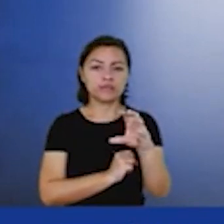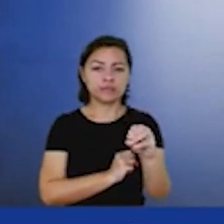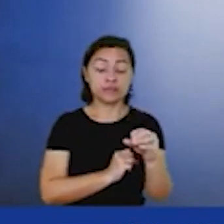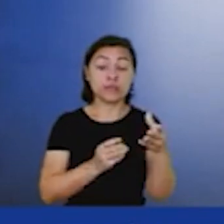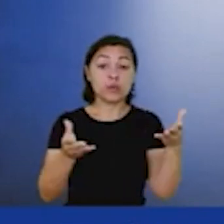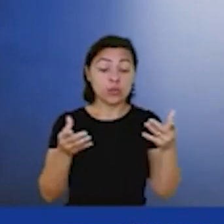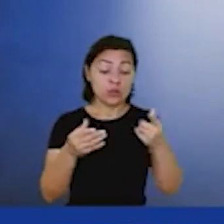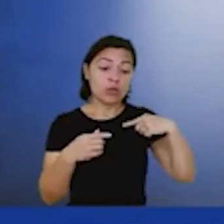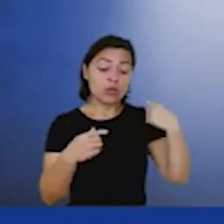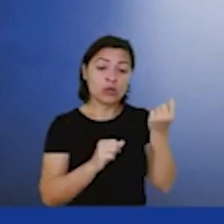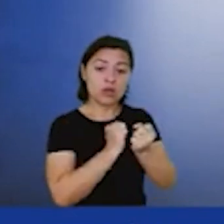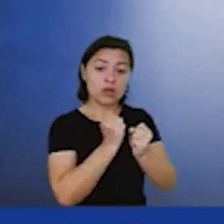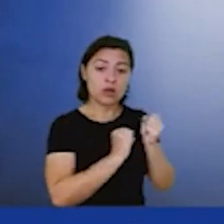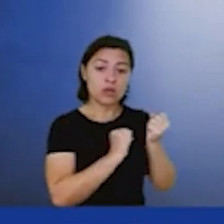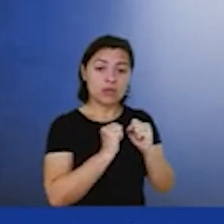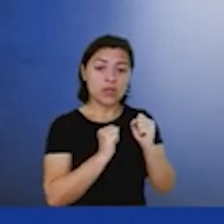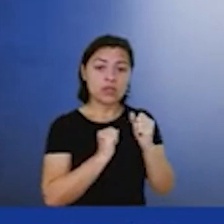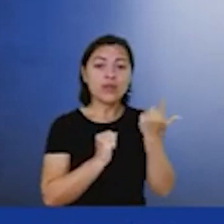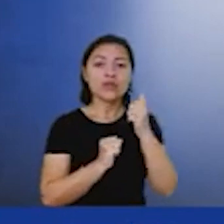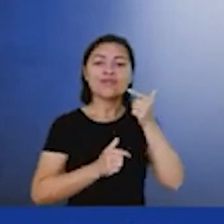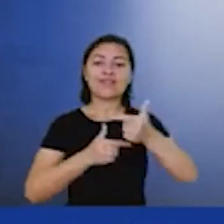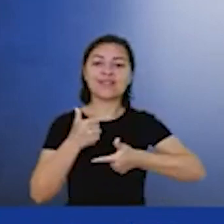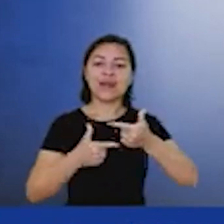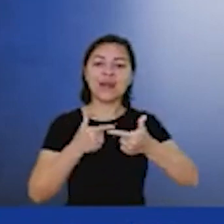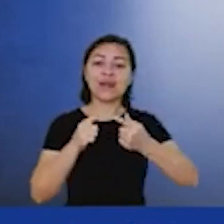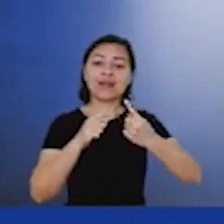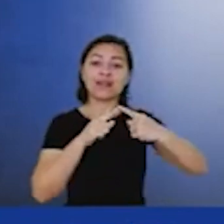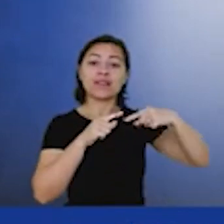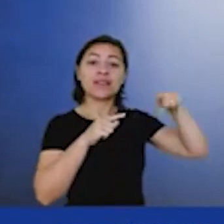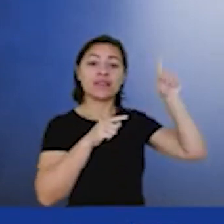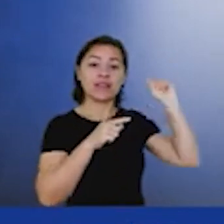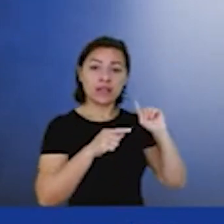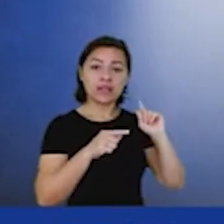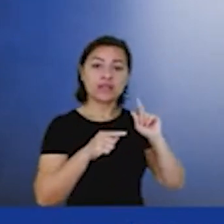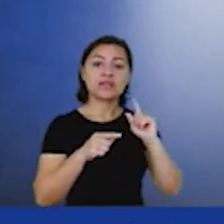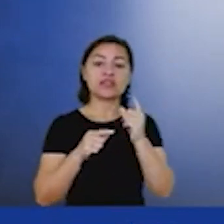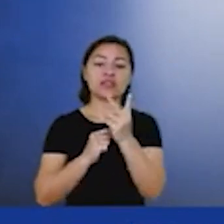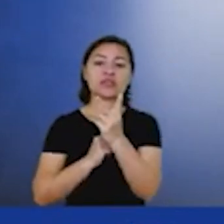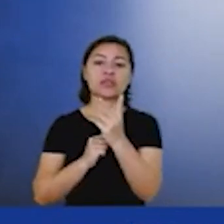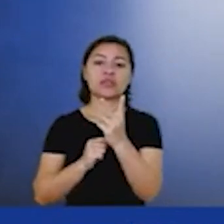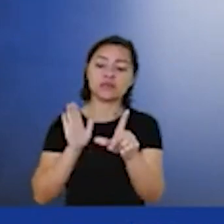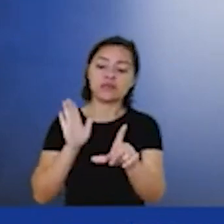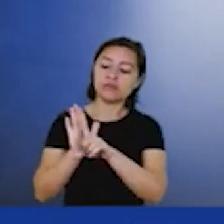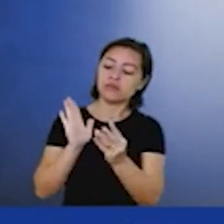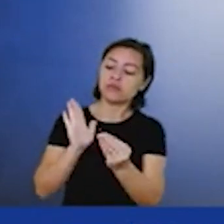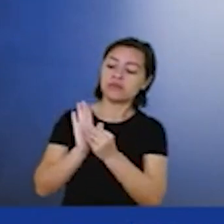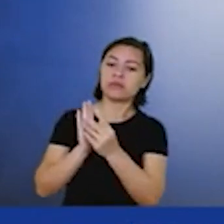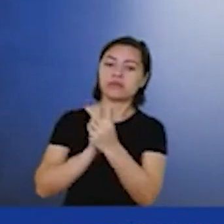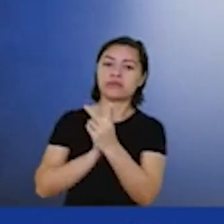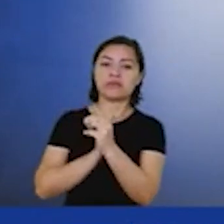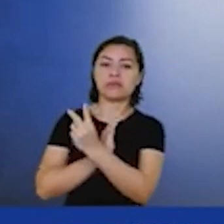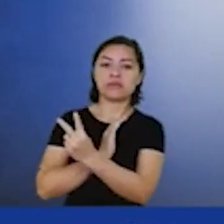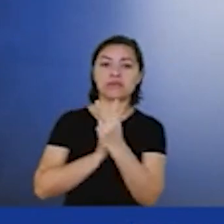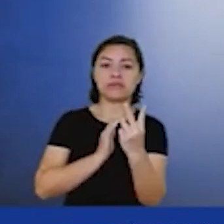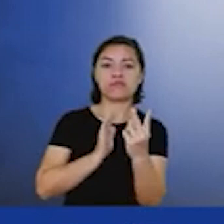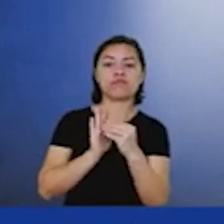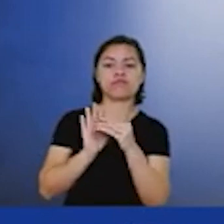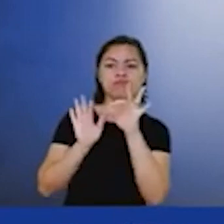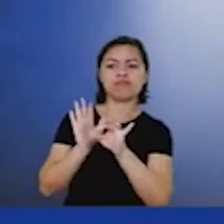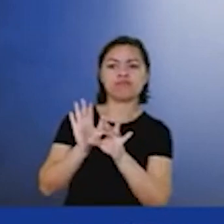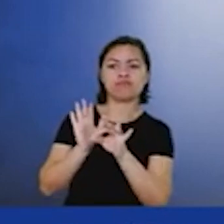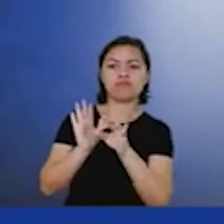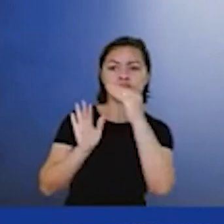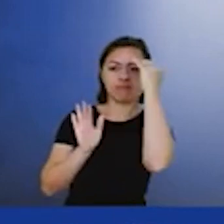foi exigido pela resolução CNPE número 5 de 2022 sobre o desenvolvimento de